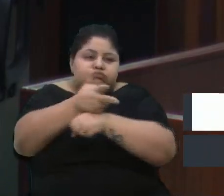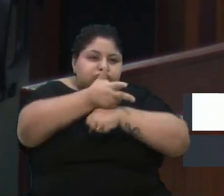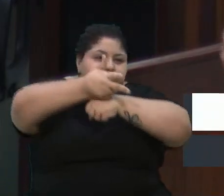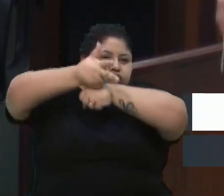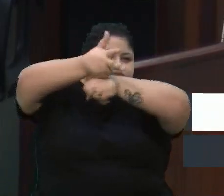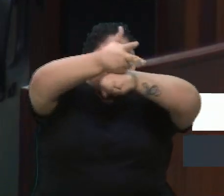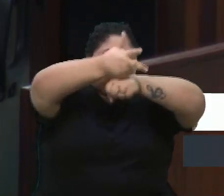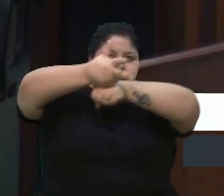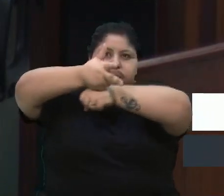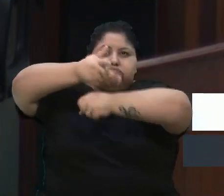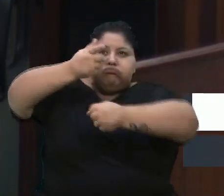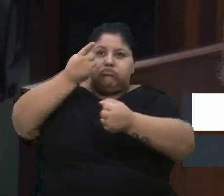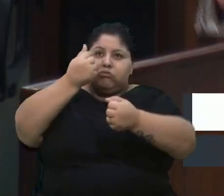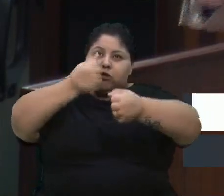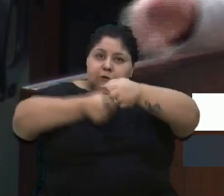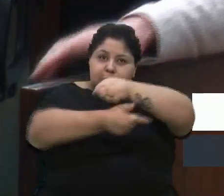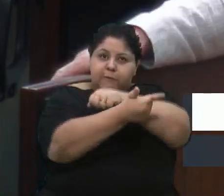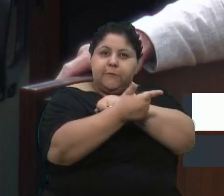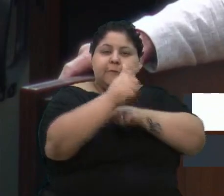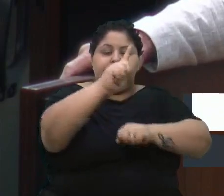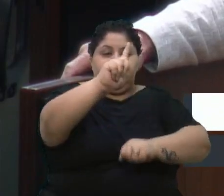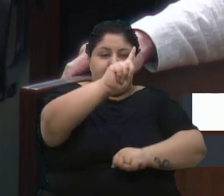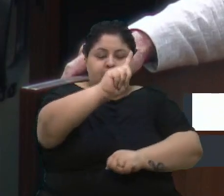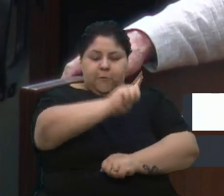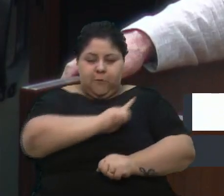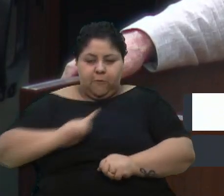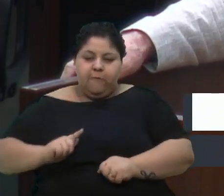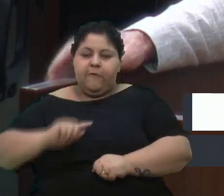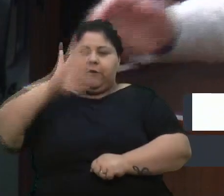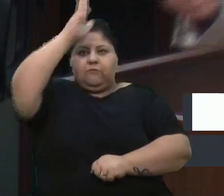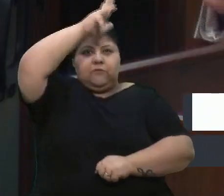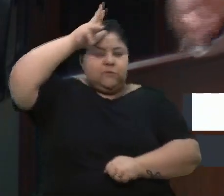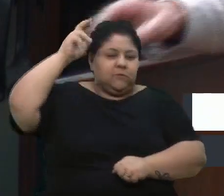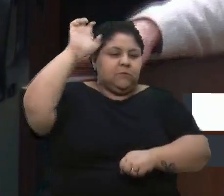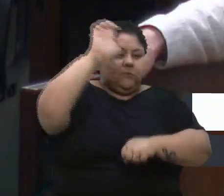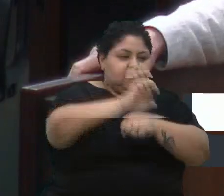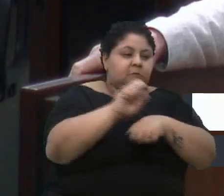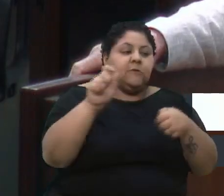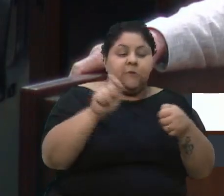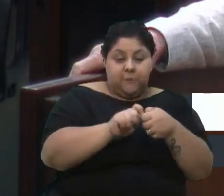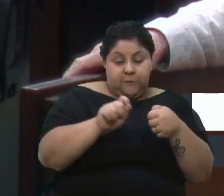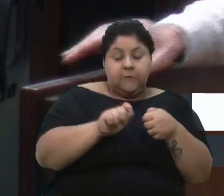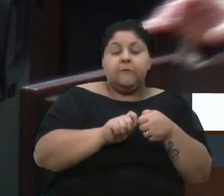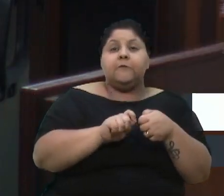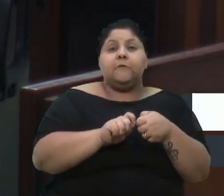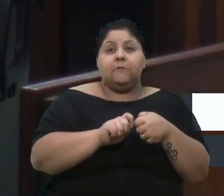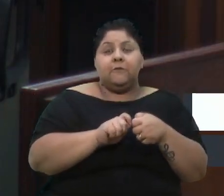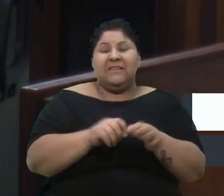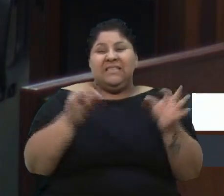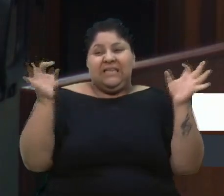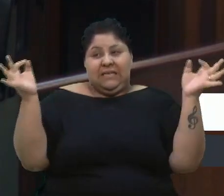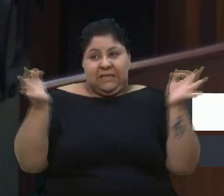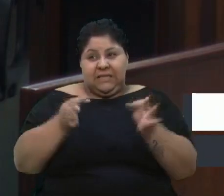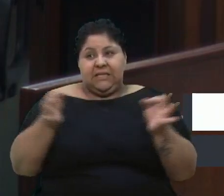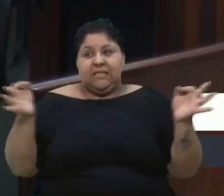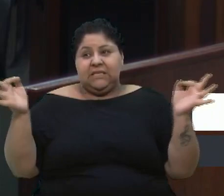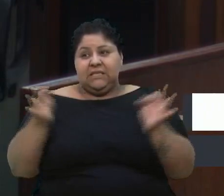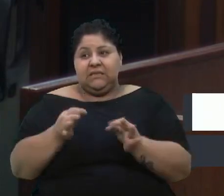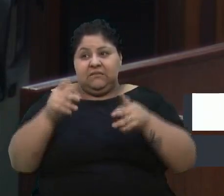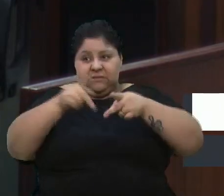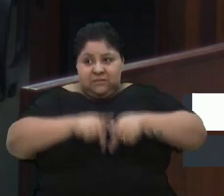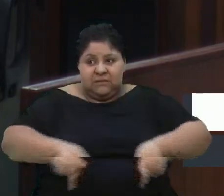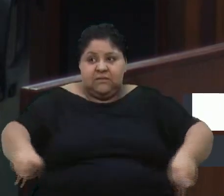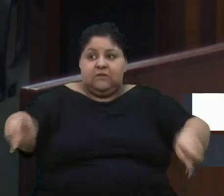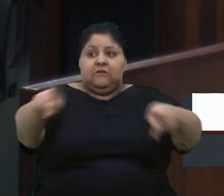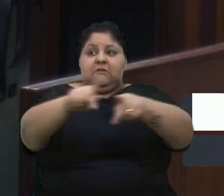investimento que o Governo Municipal e o Governo Estadual fizeram e estão fazendo, com certeza a população